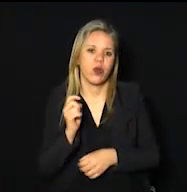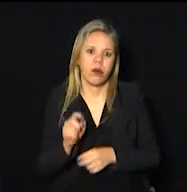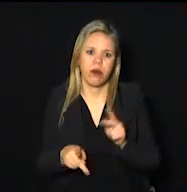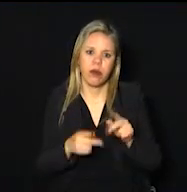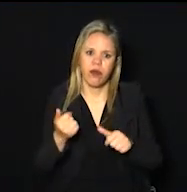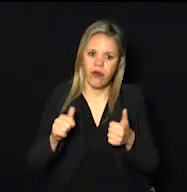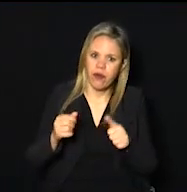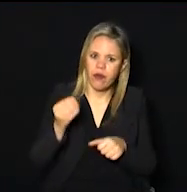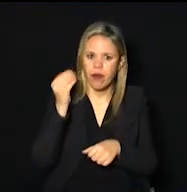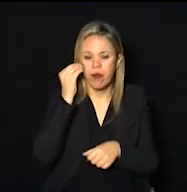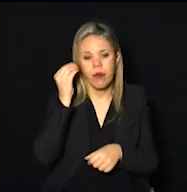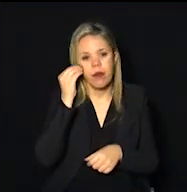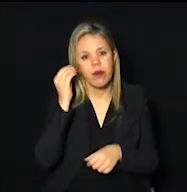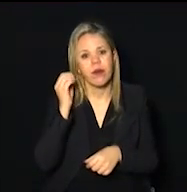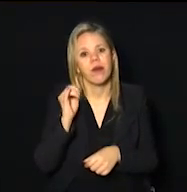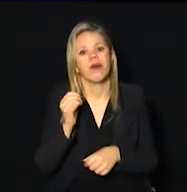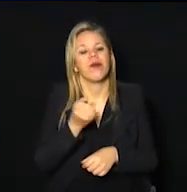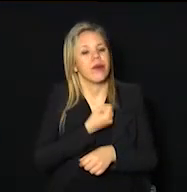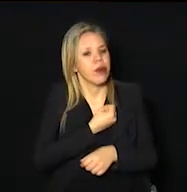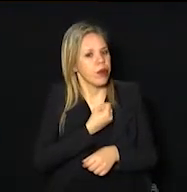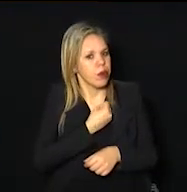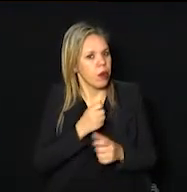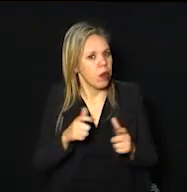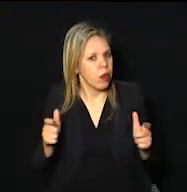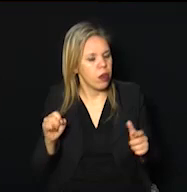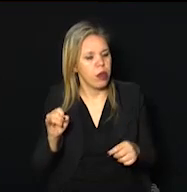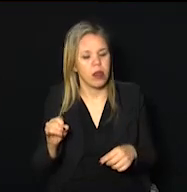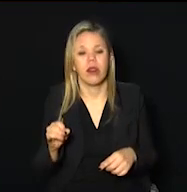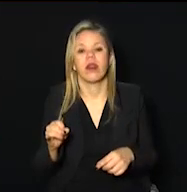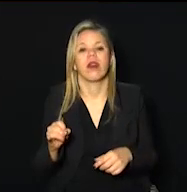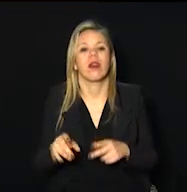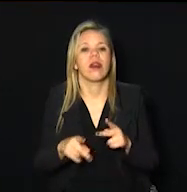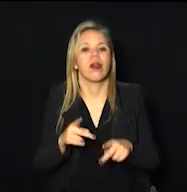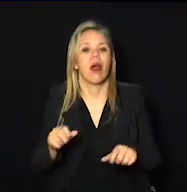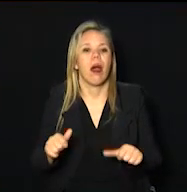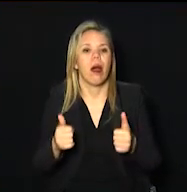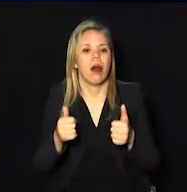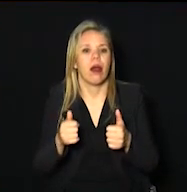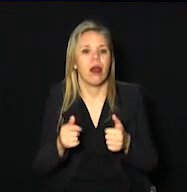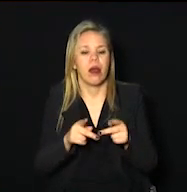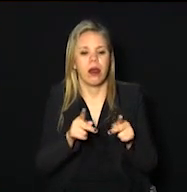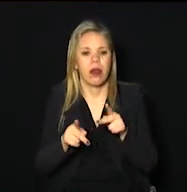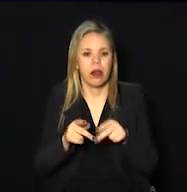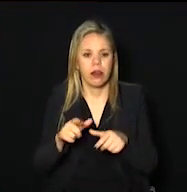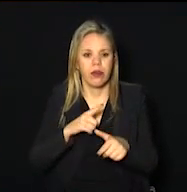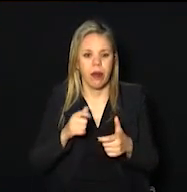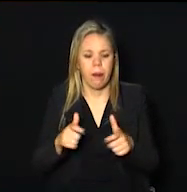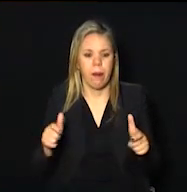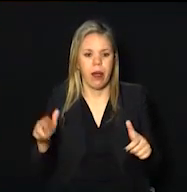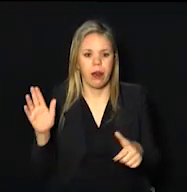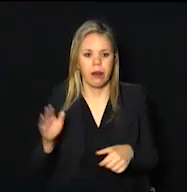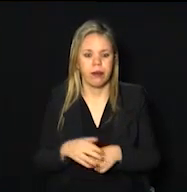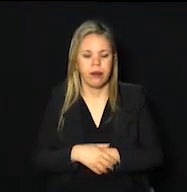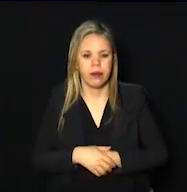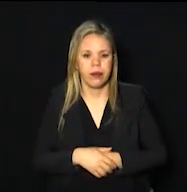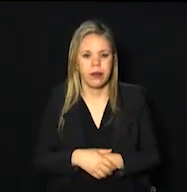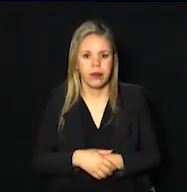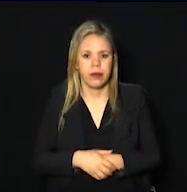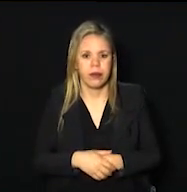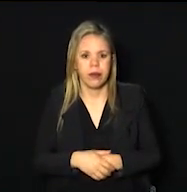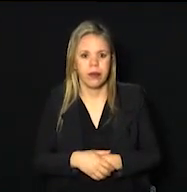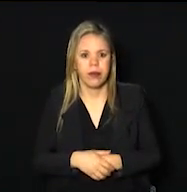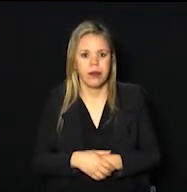avaliações. Esse número pode ser um pouco maior se a positividade nas residências for maior. Então,